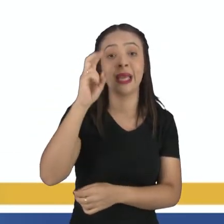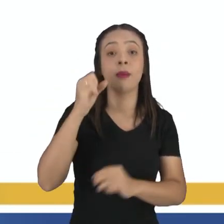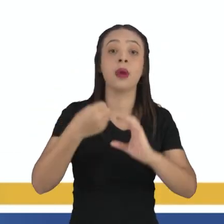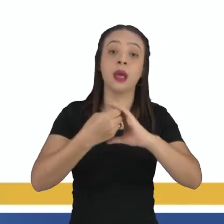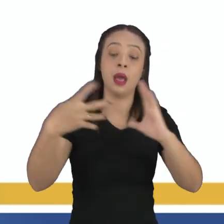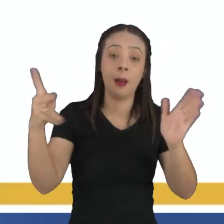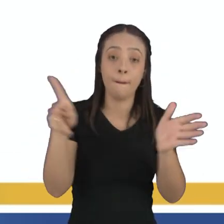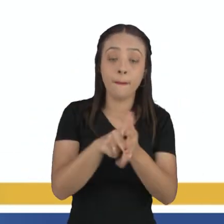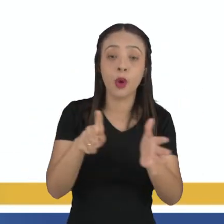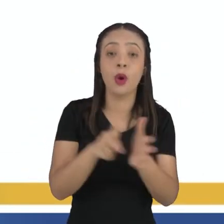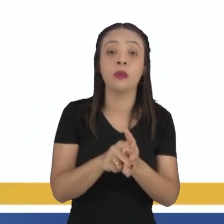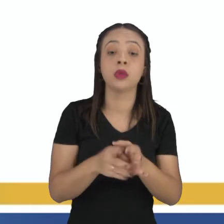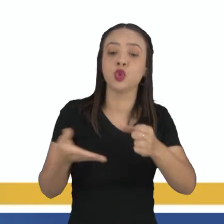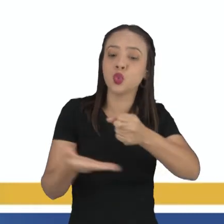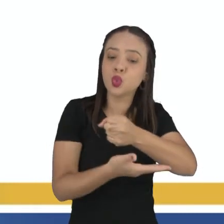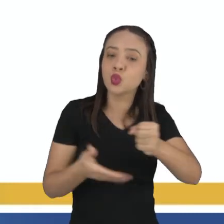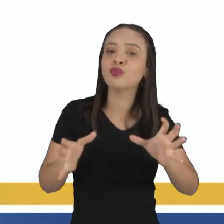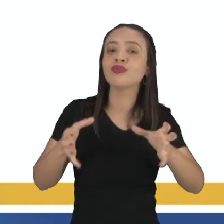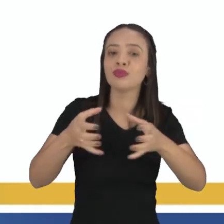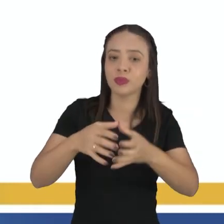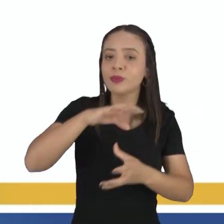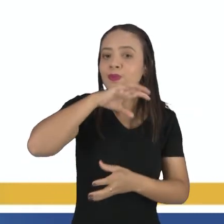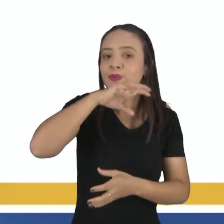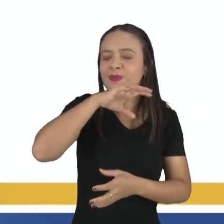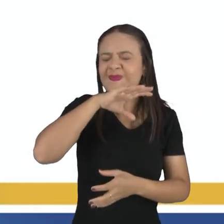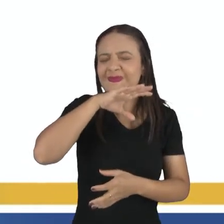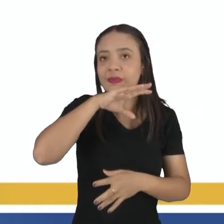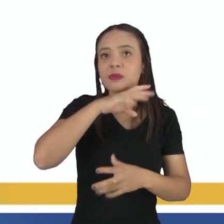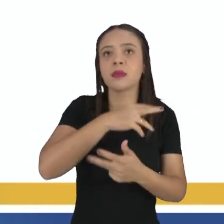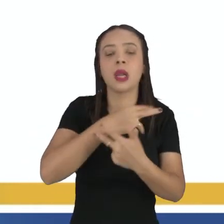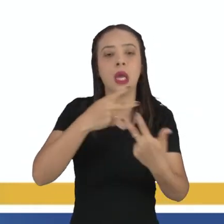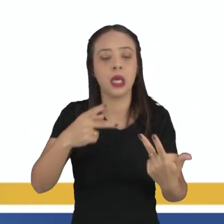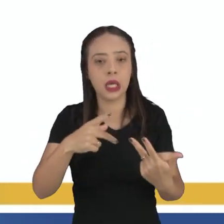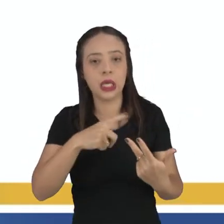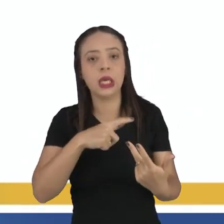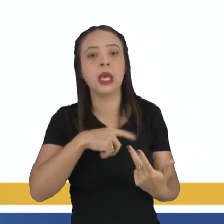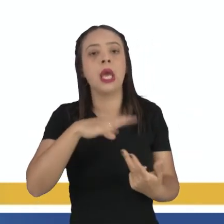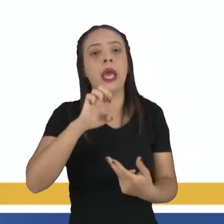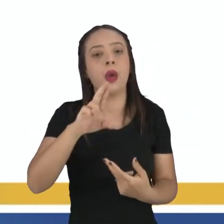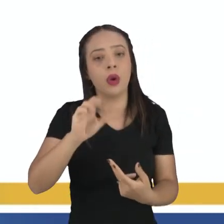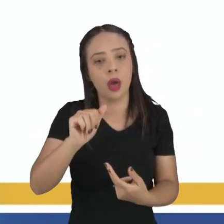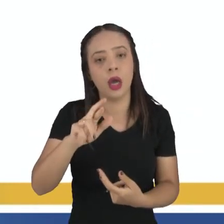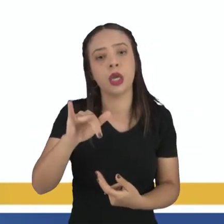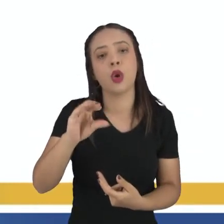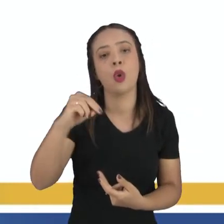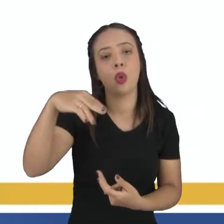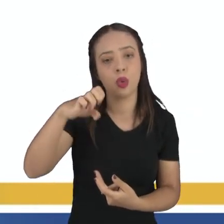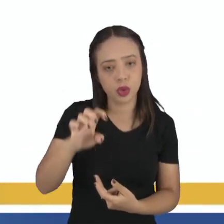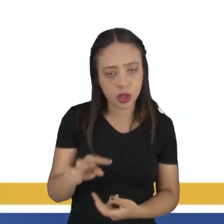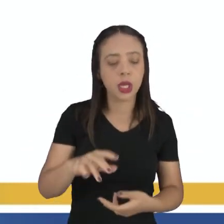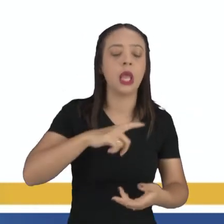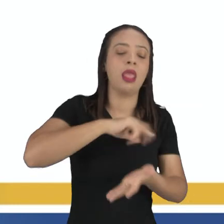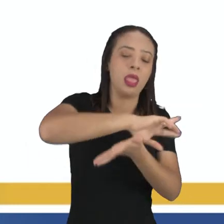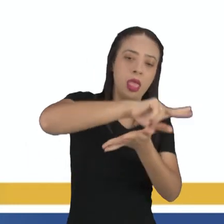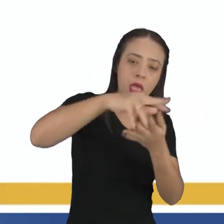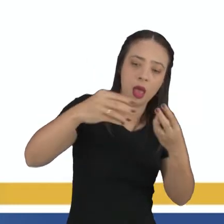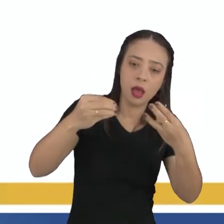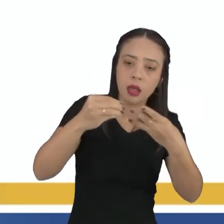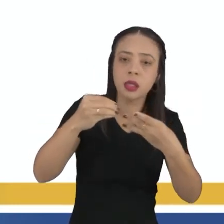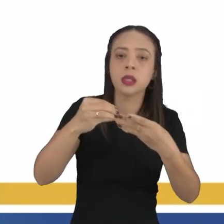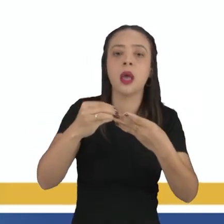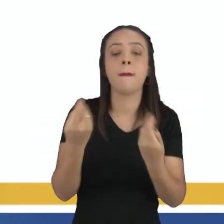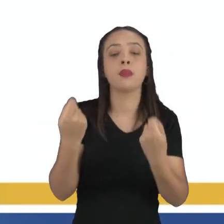básicas do reino animal, tá bom? eucariontes, pluricelulares, heterótrofos, podem se reproduzir